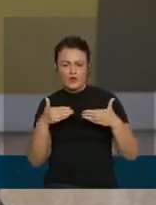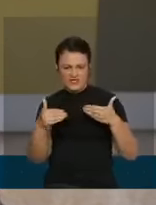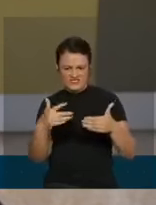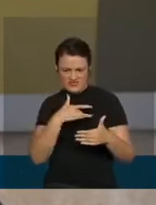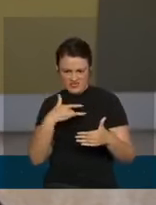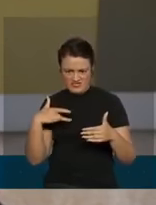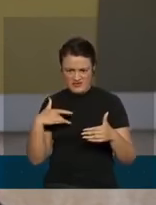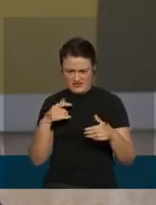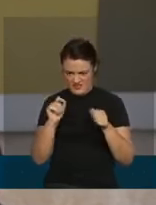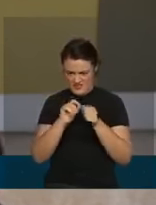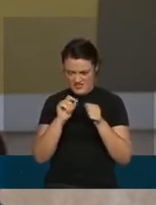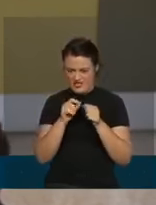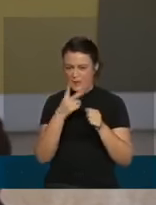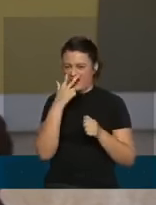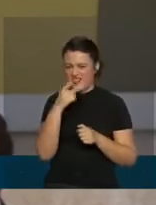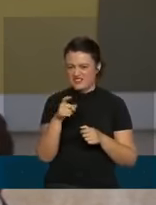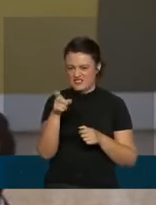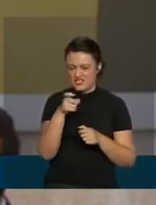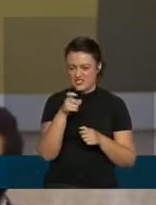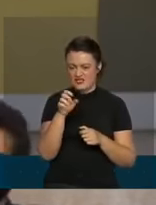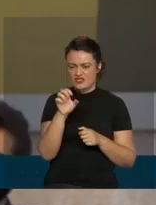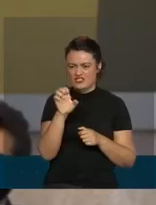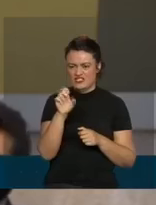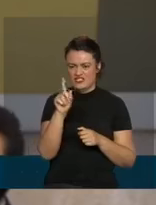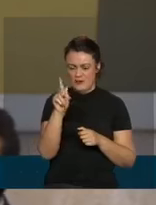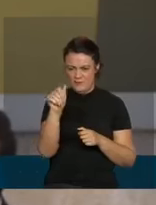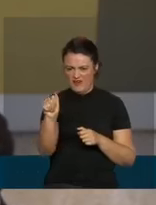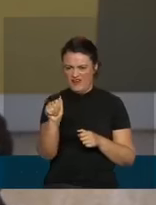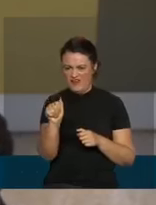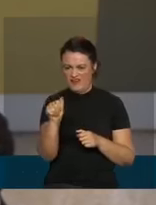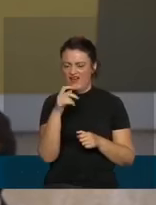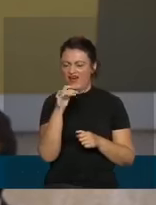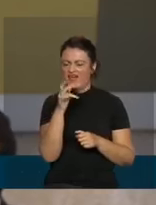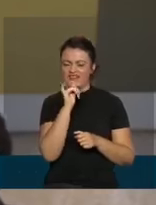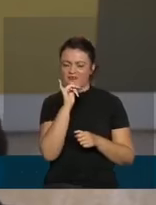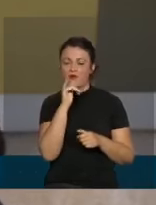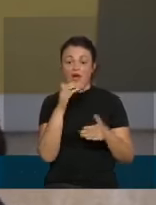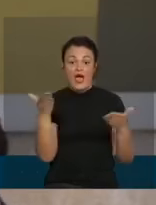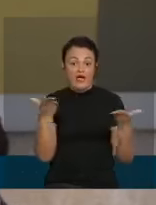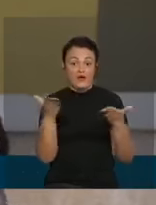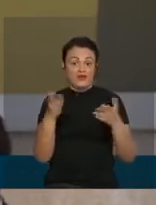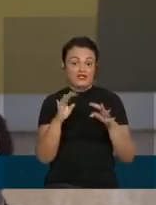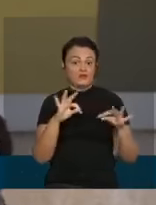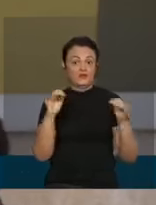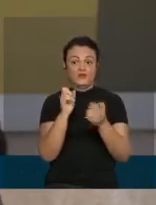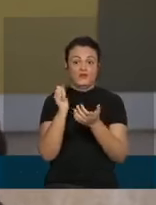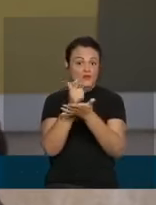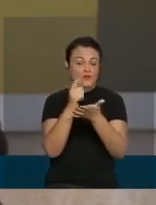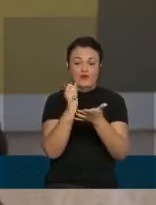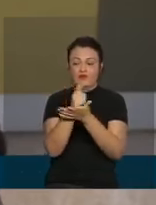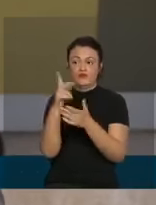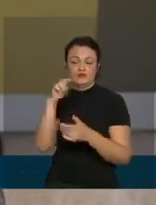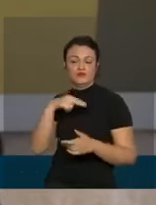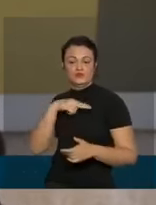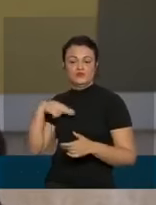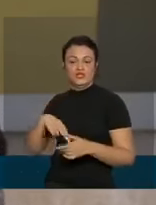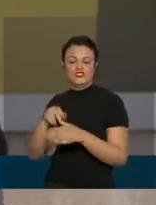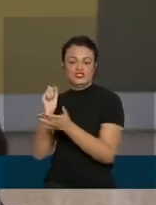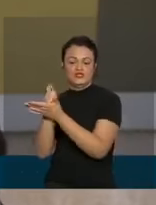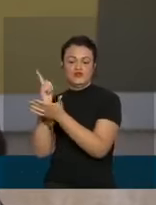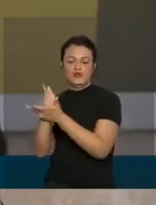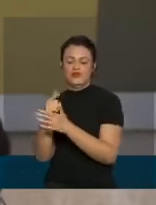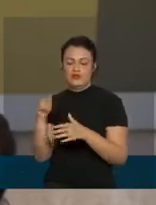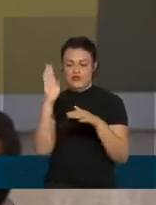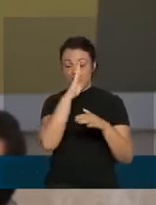não está fazendo essa Xepa ao inverso? Ou seja, agora está todo mundo comprando o produto da China e o Brasil